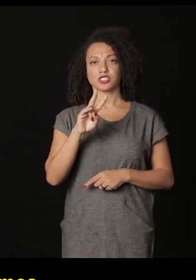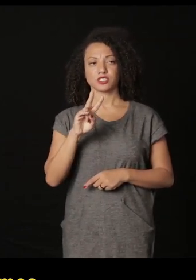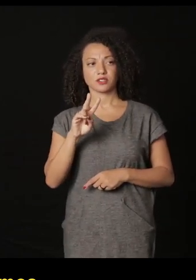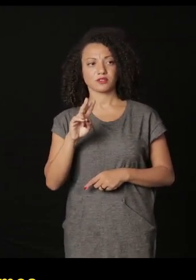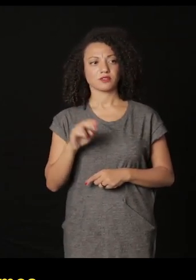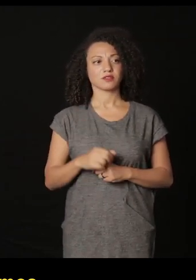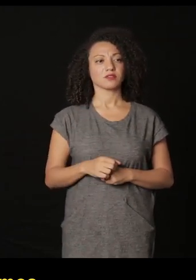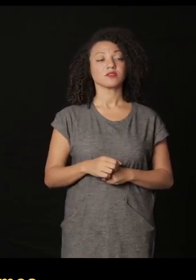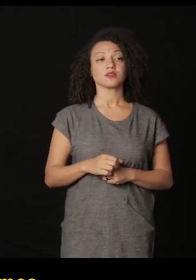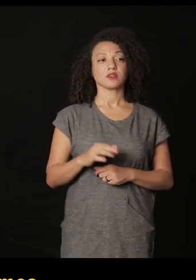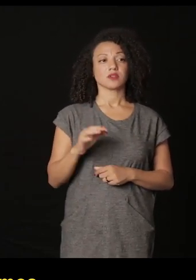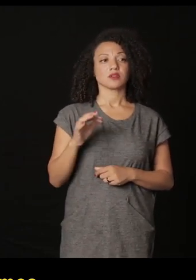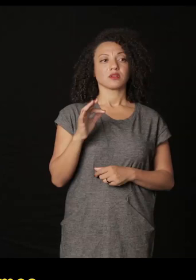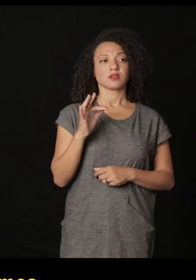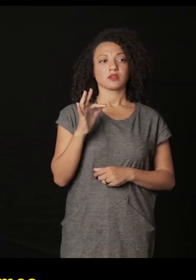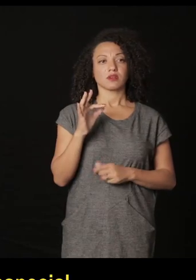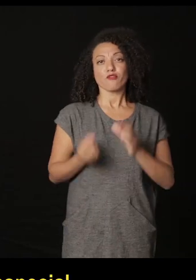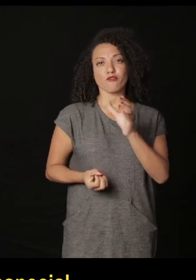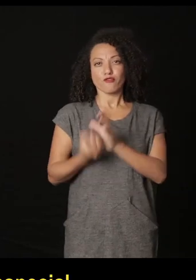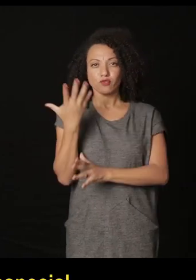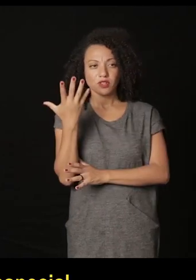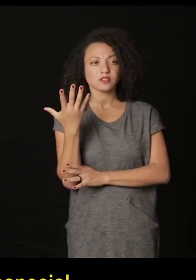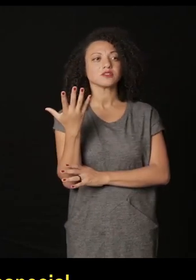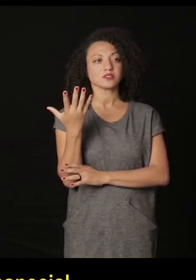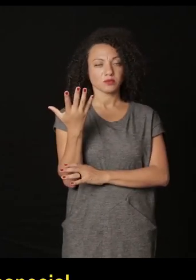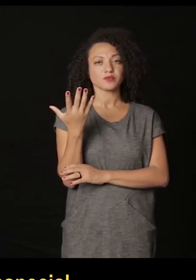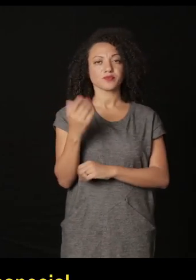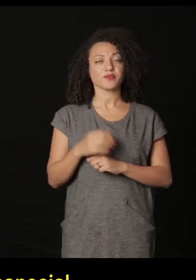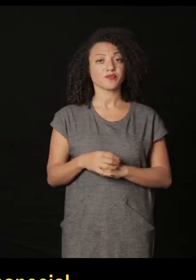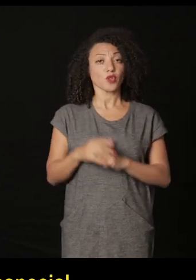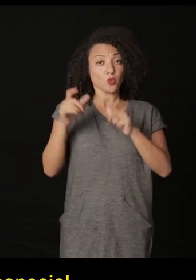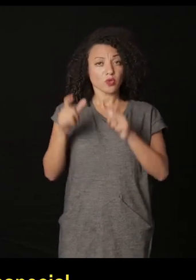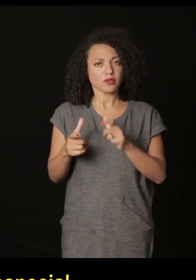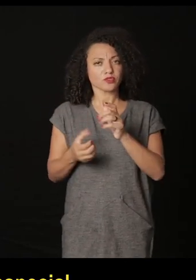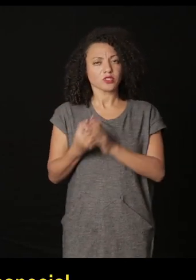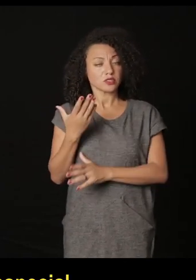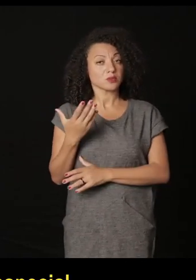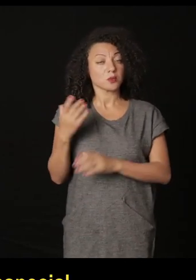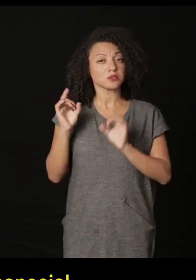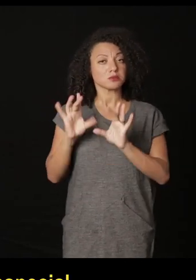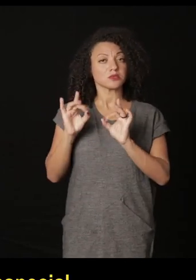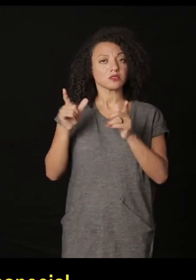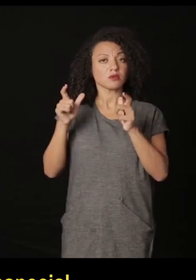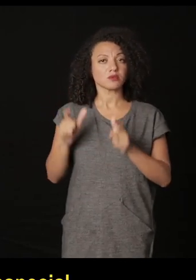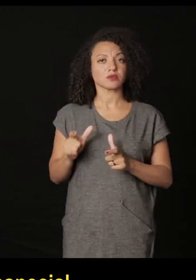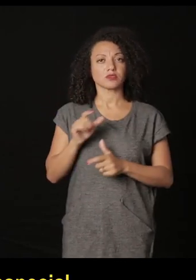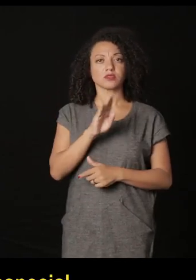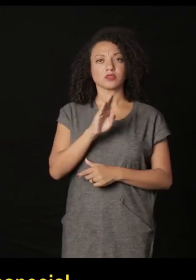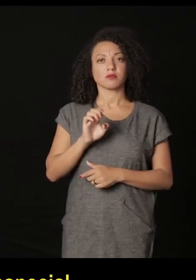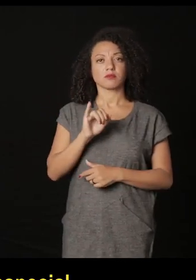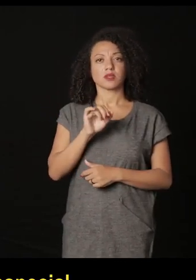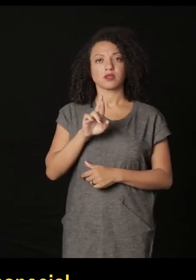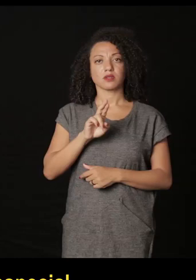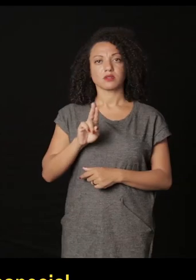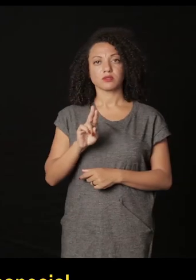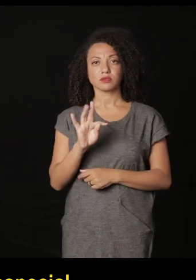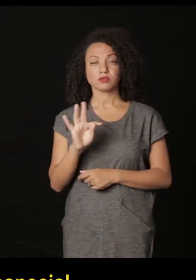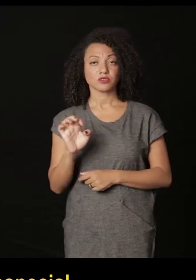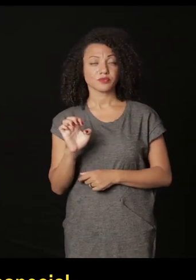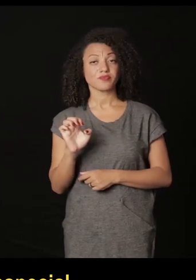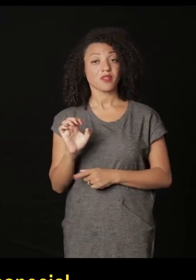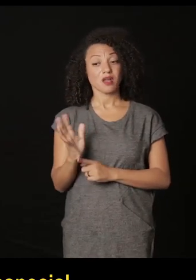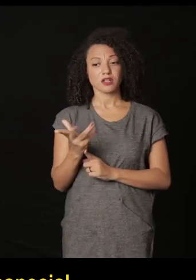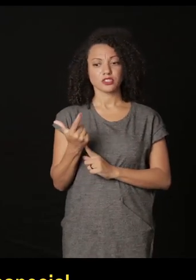Archive Foundation é uma fundação que é muito especial em Beirute